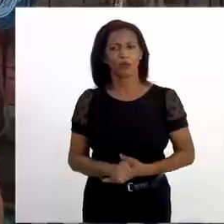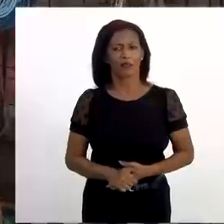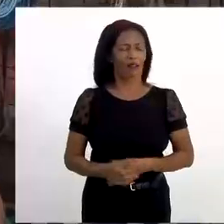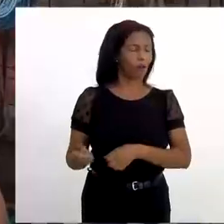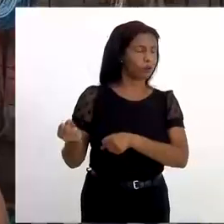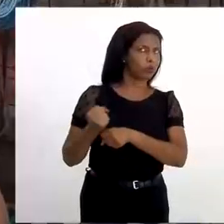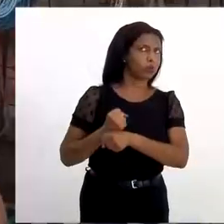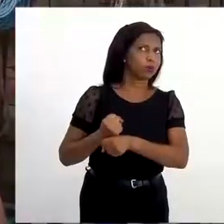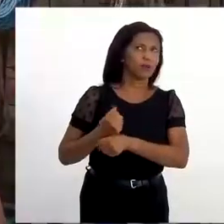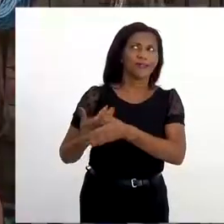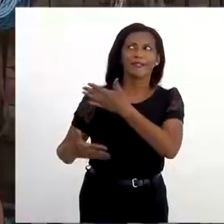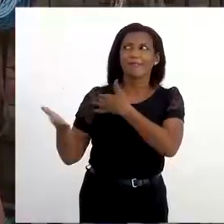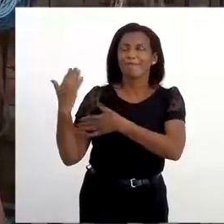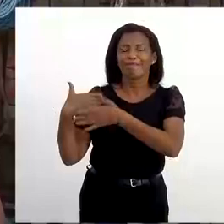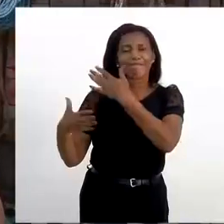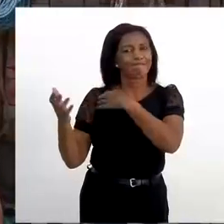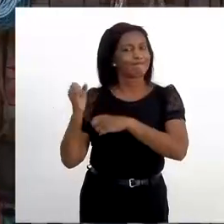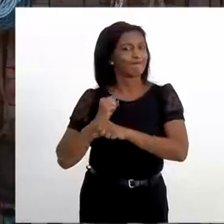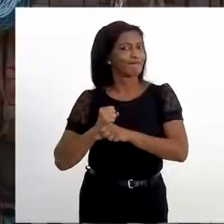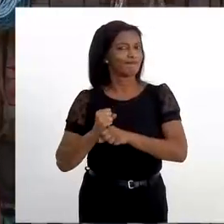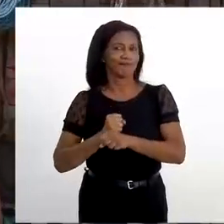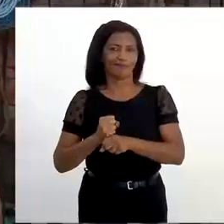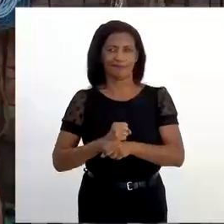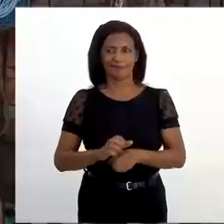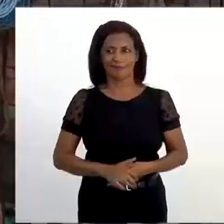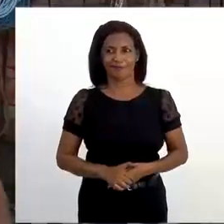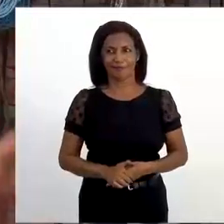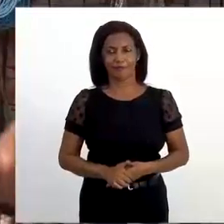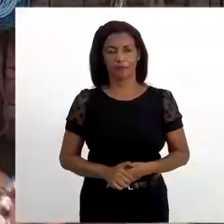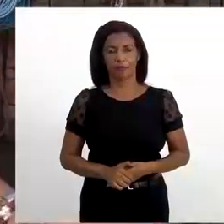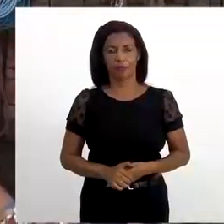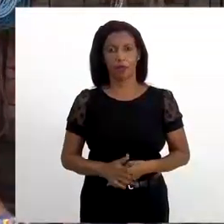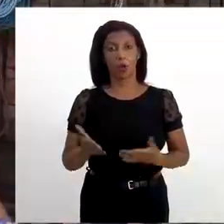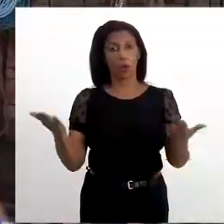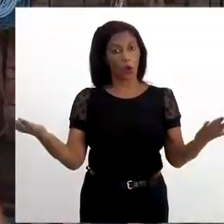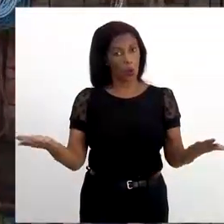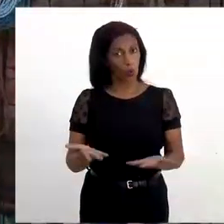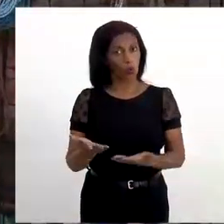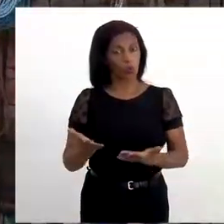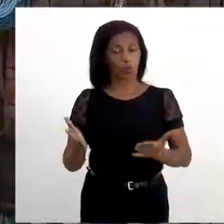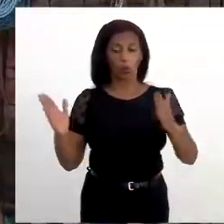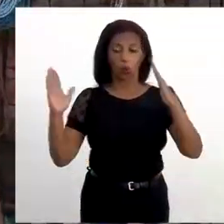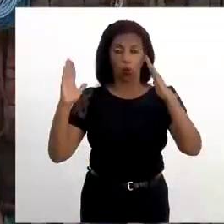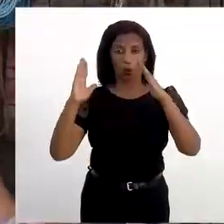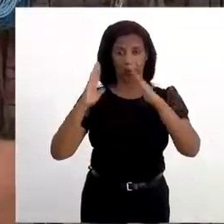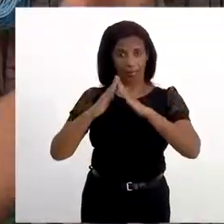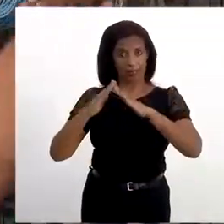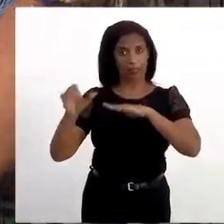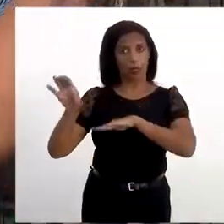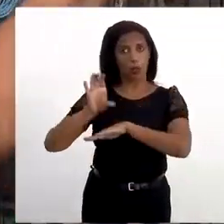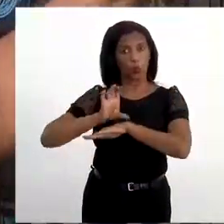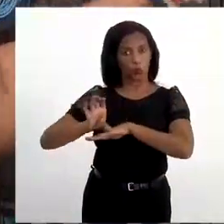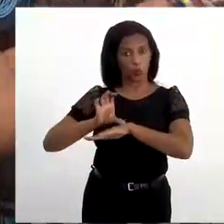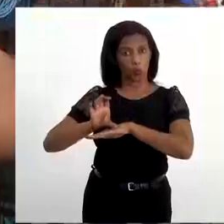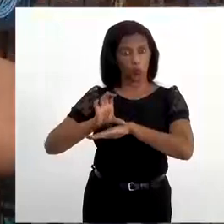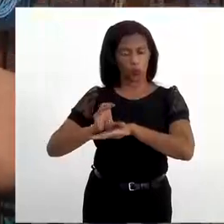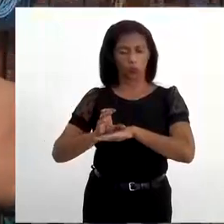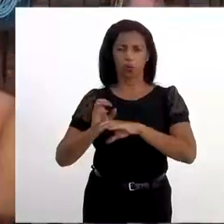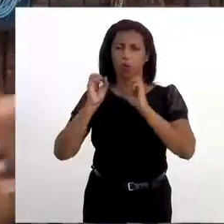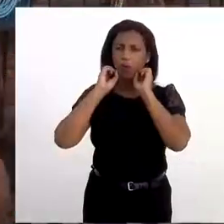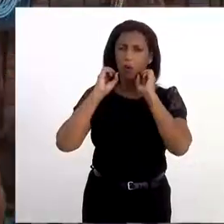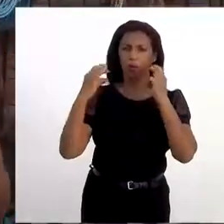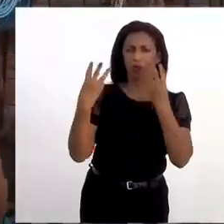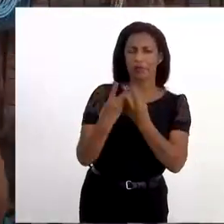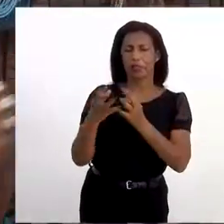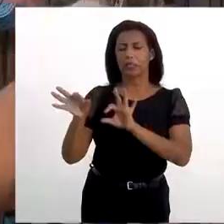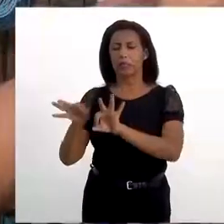aqui? Há muitos anos, há muitos anos. A Casa hoje é ponto de cultura. Nós começamos esse trabalho, as